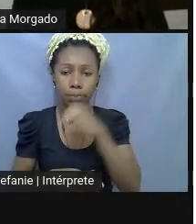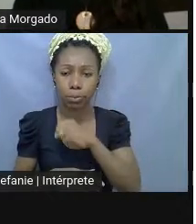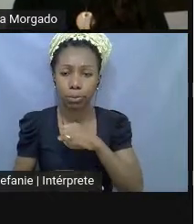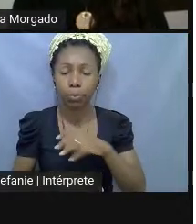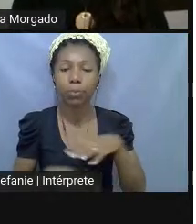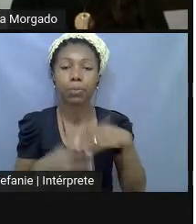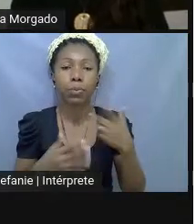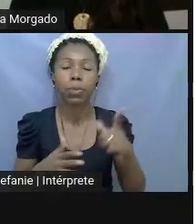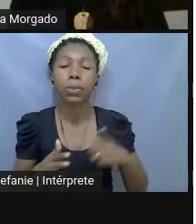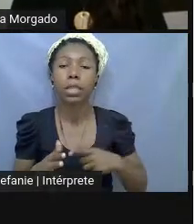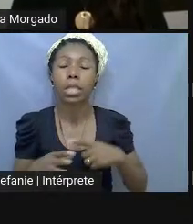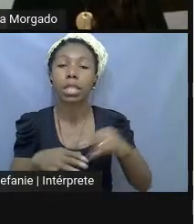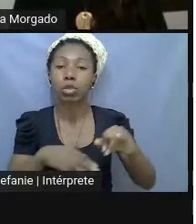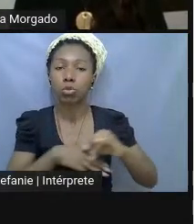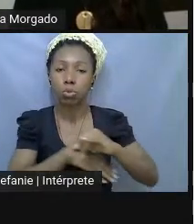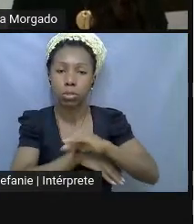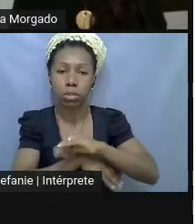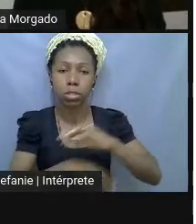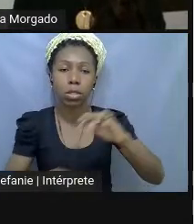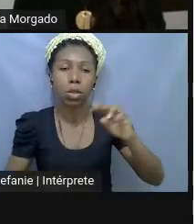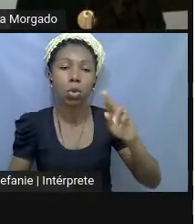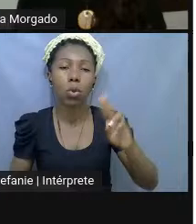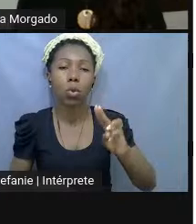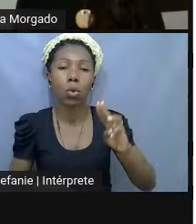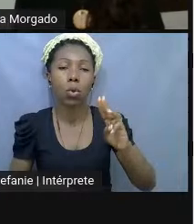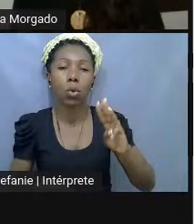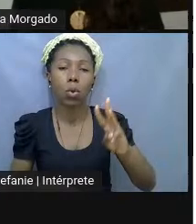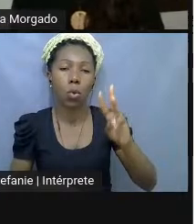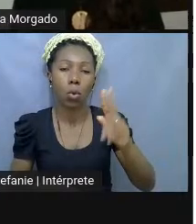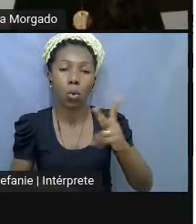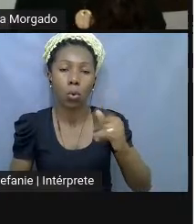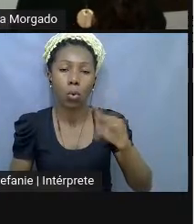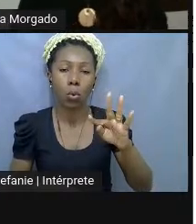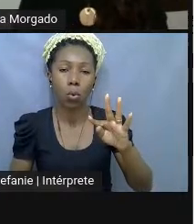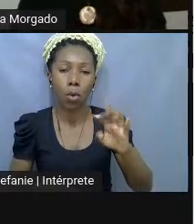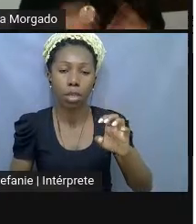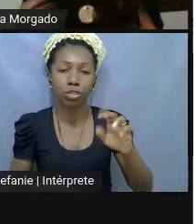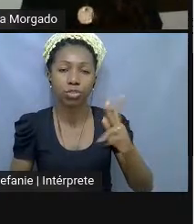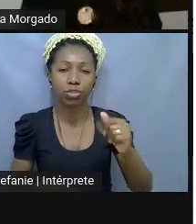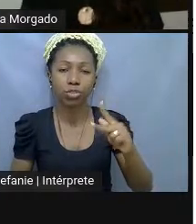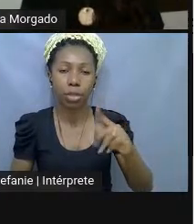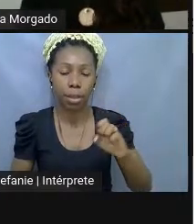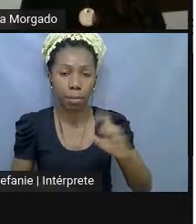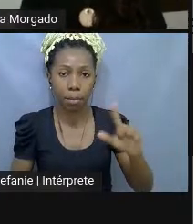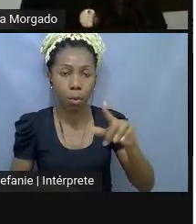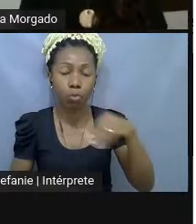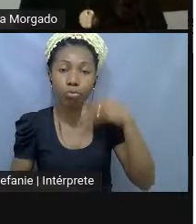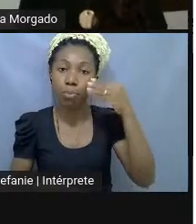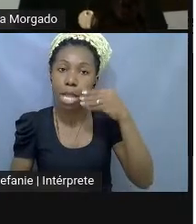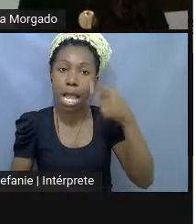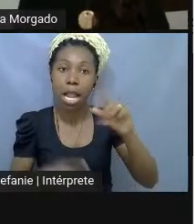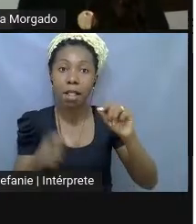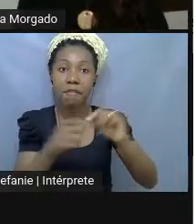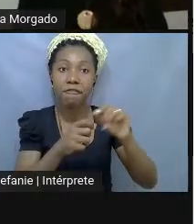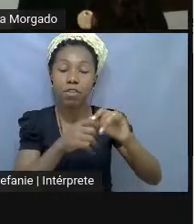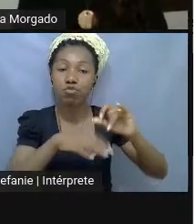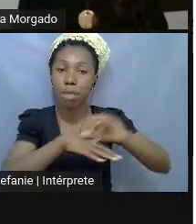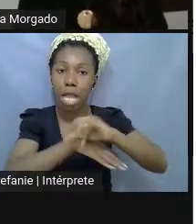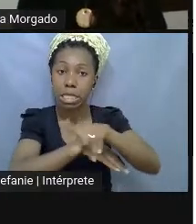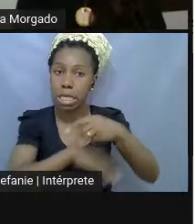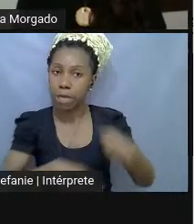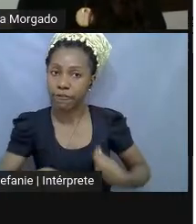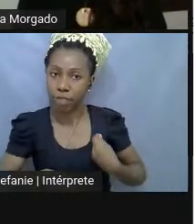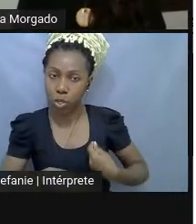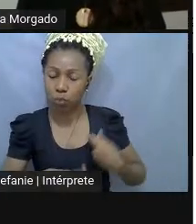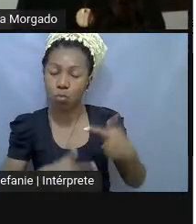exposição que ele fez em Londres, a Whitechapel Gallery, foi o único momento da vida do Oiticica que ele realizou uma grande exposição em vida com os trabalhos dele,